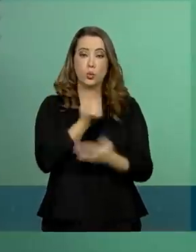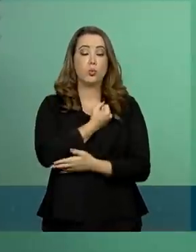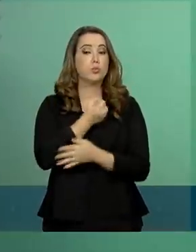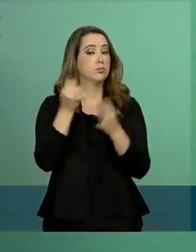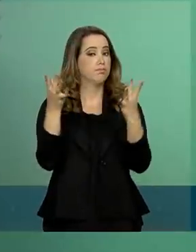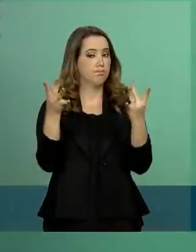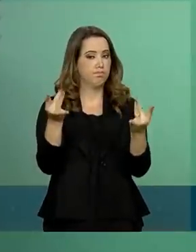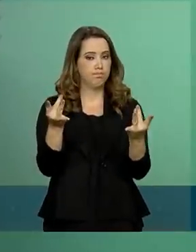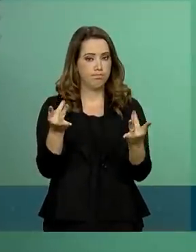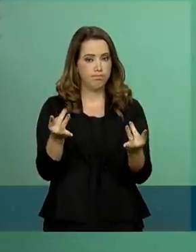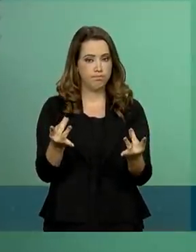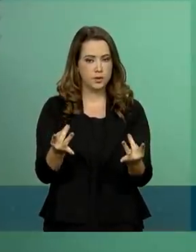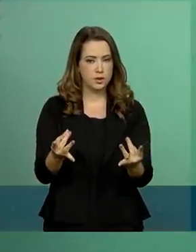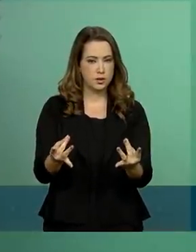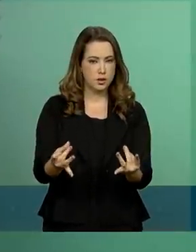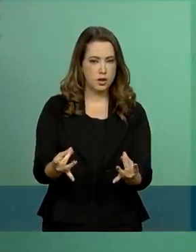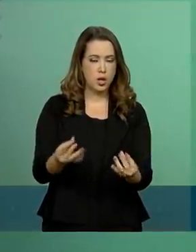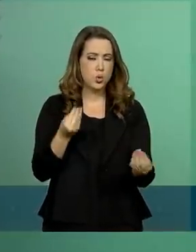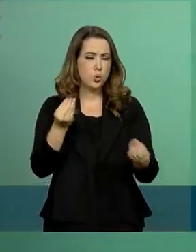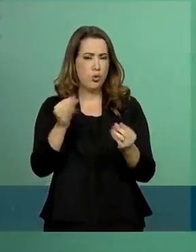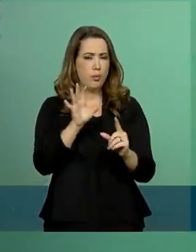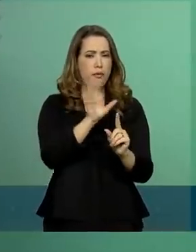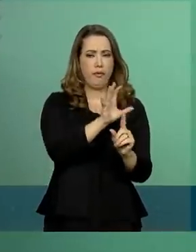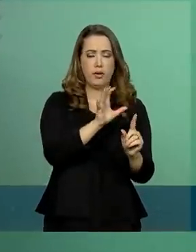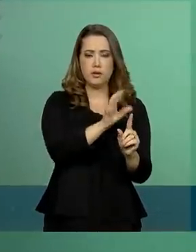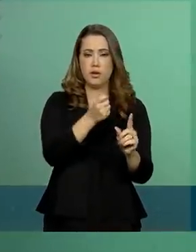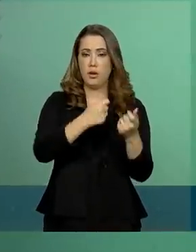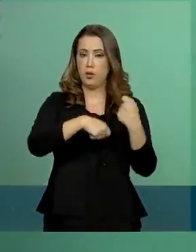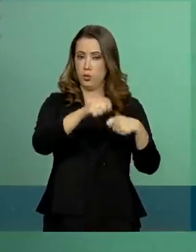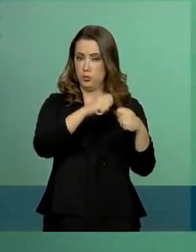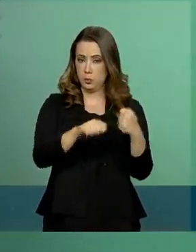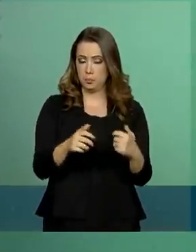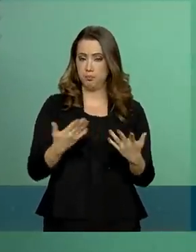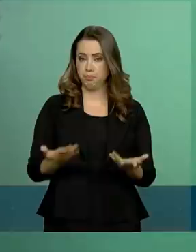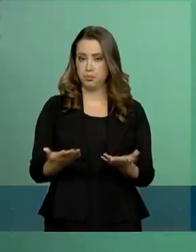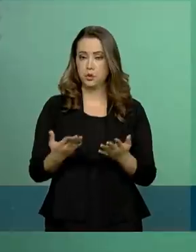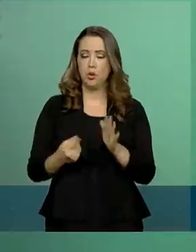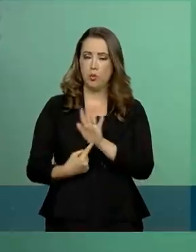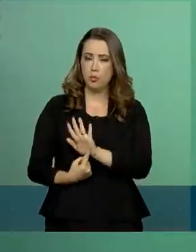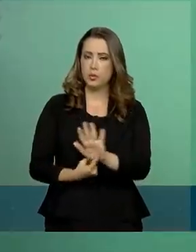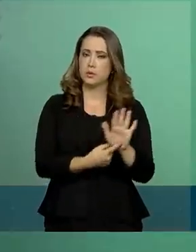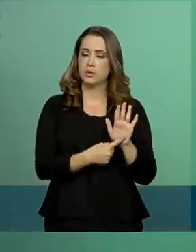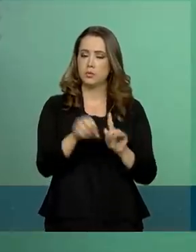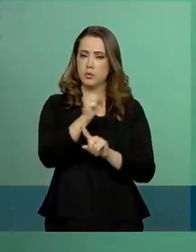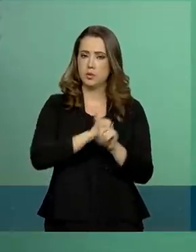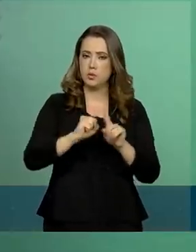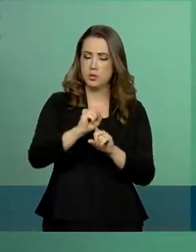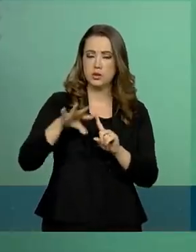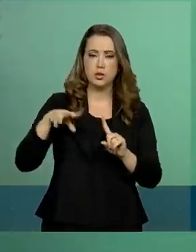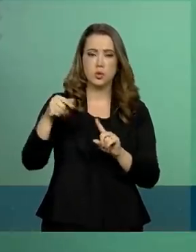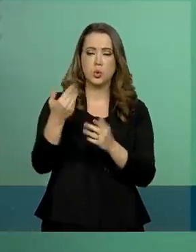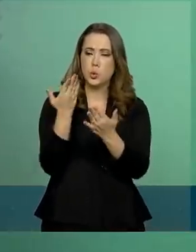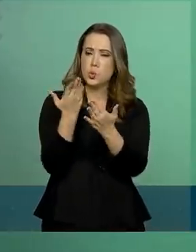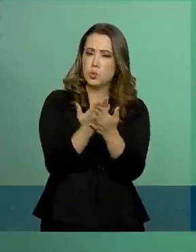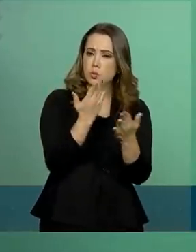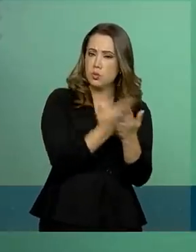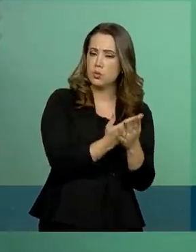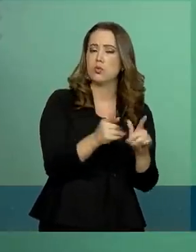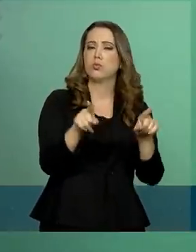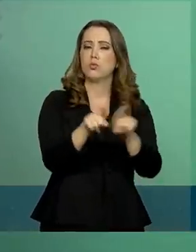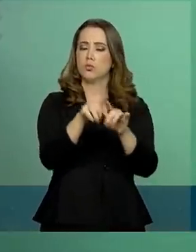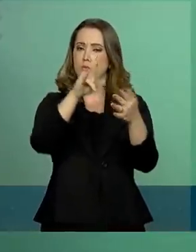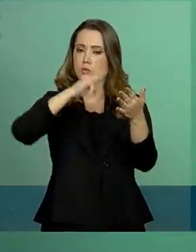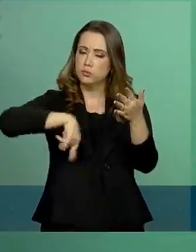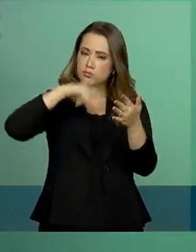dos impactos da nova Previdência, disponibilizando para a sociedade todos os estudos e documentos